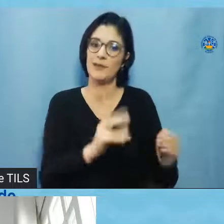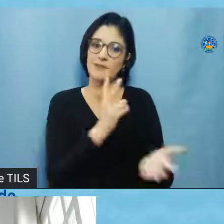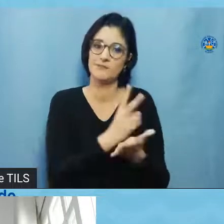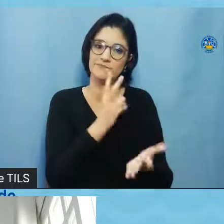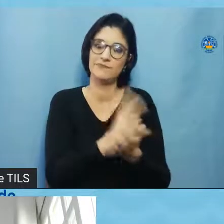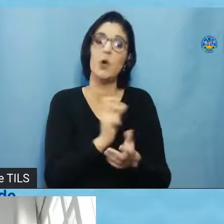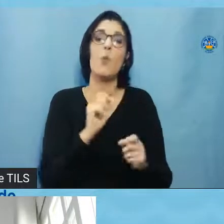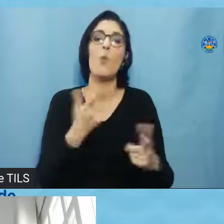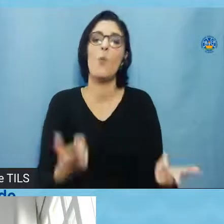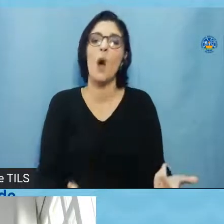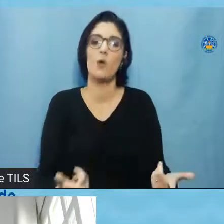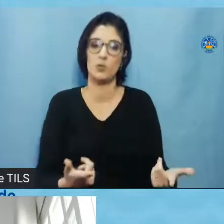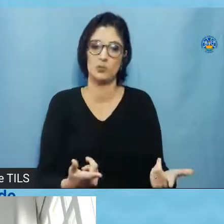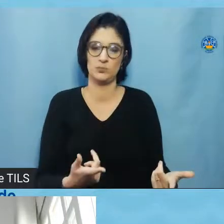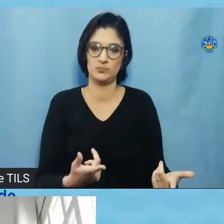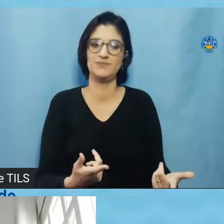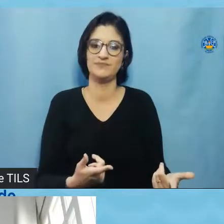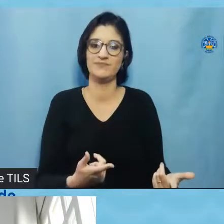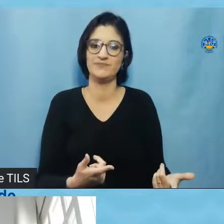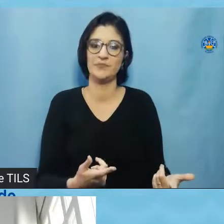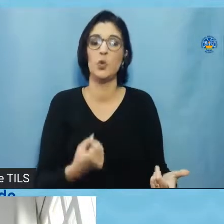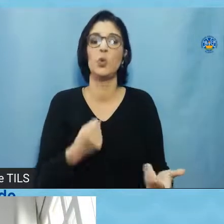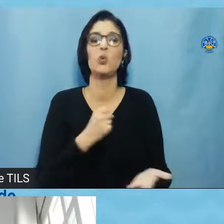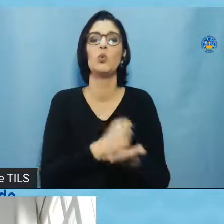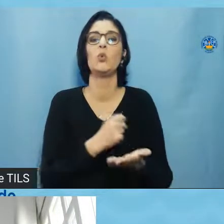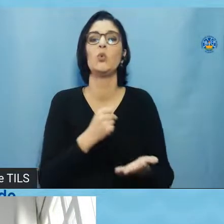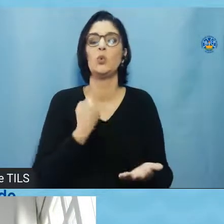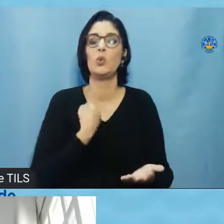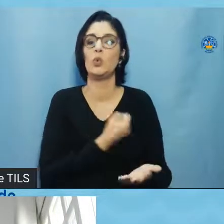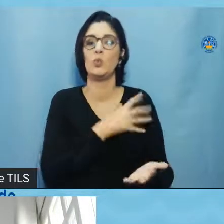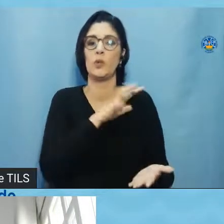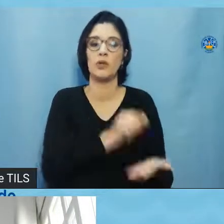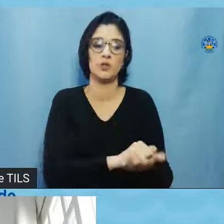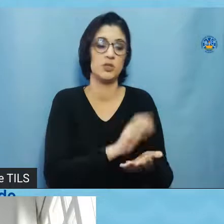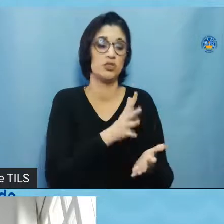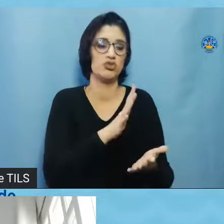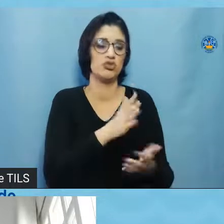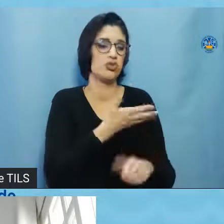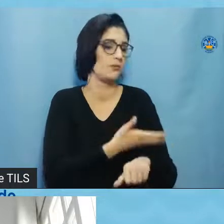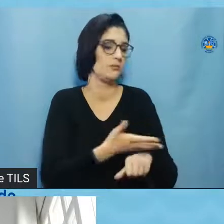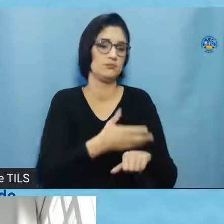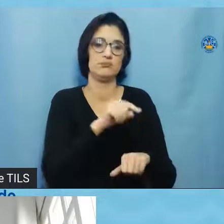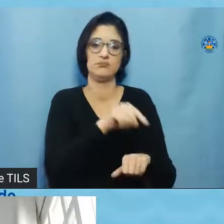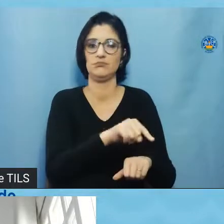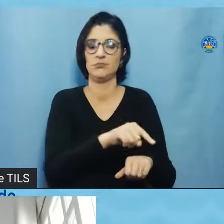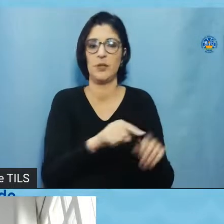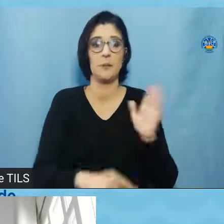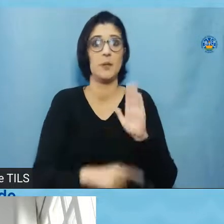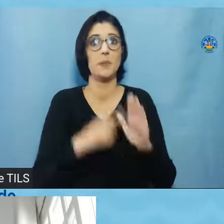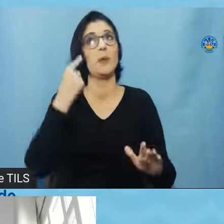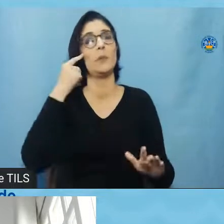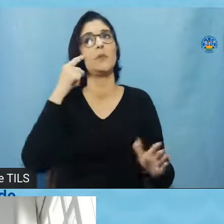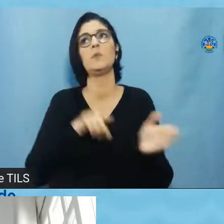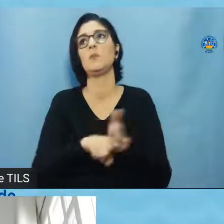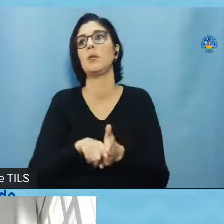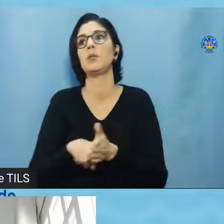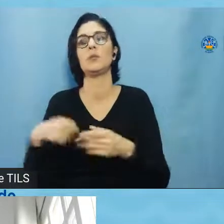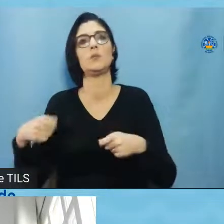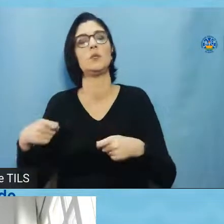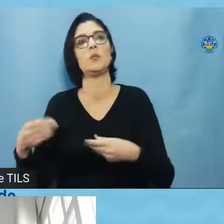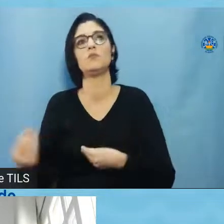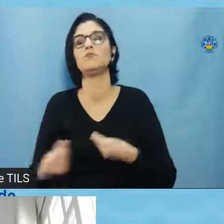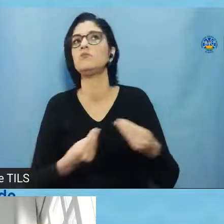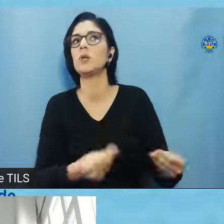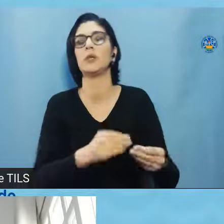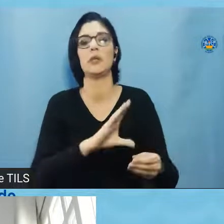quando eu estou submetendo um trabalho para publicação, então já está impregnado na cultura da área, o primeiro passo, quando eu penso numa pesquisa, depois